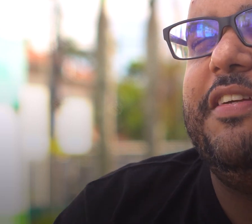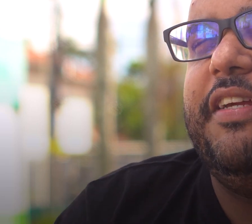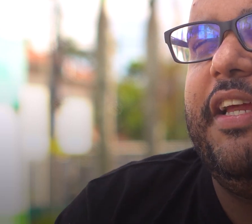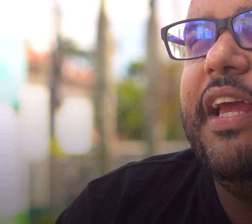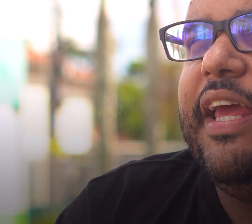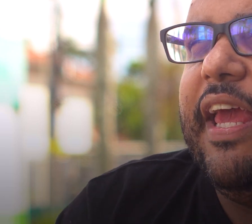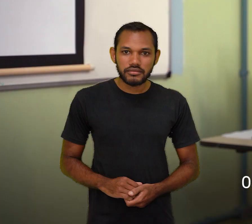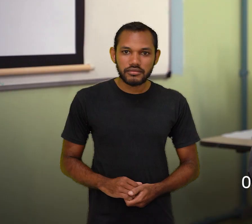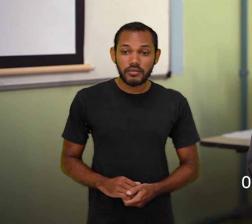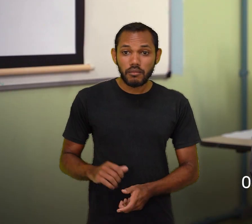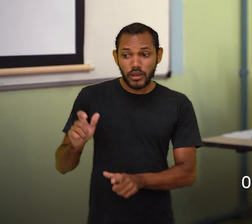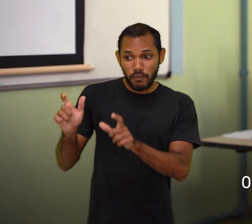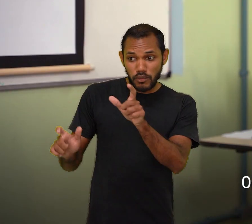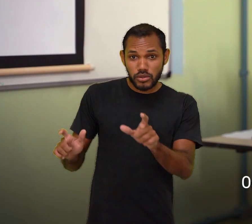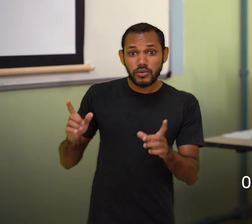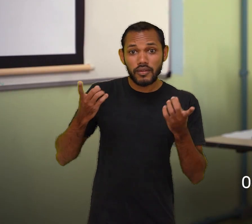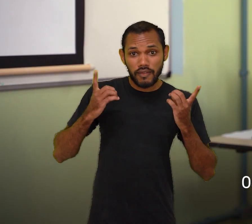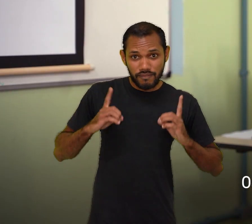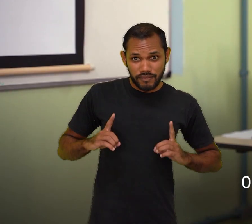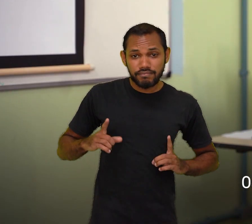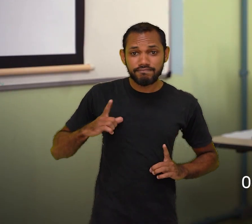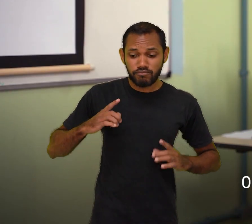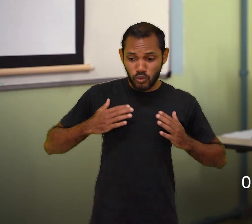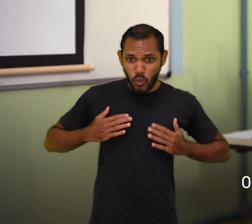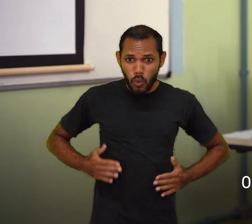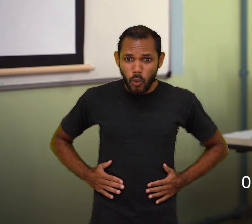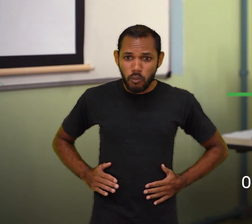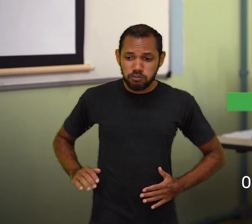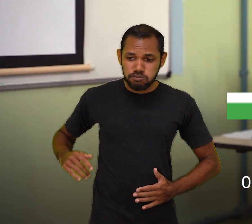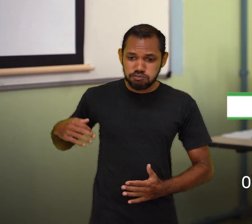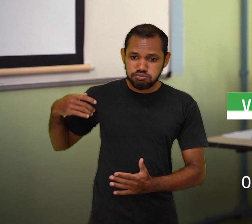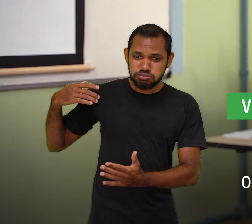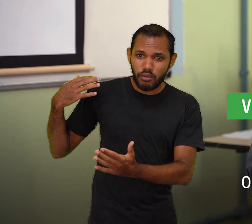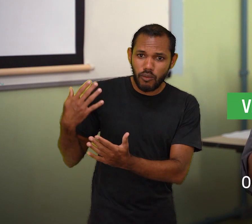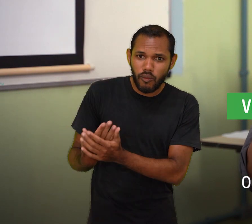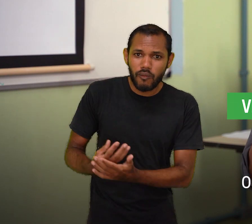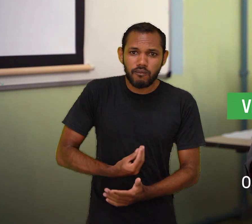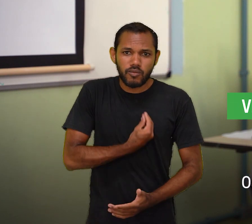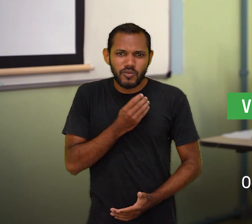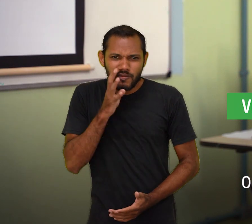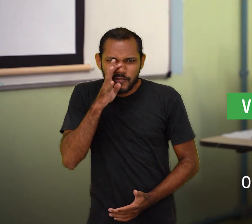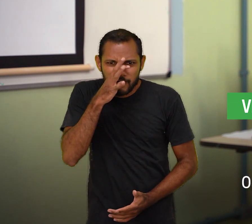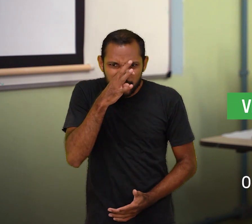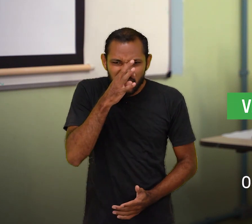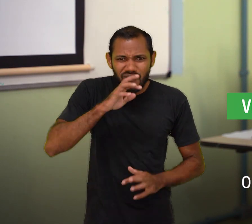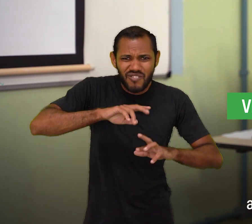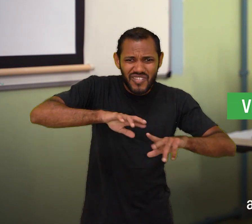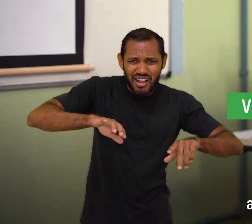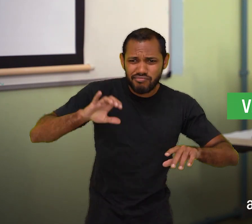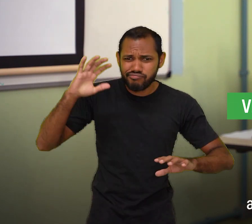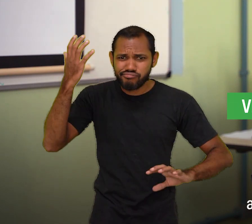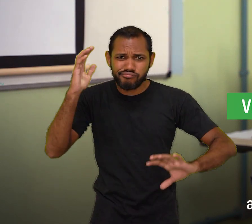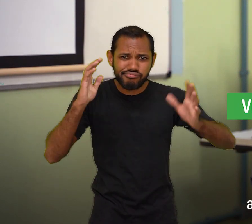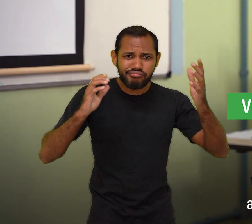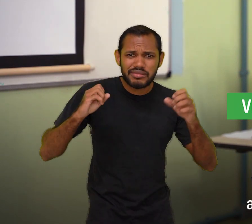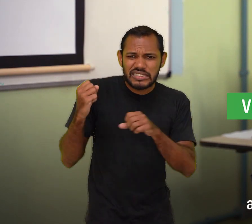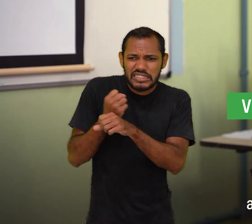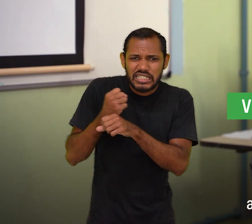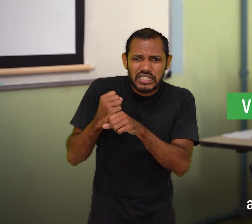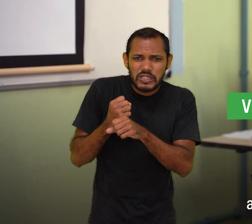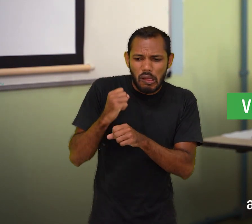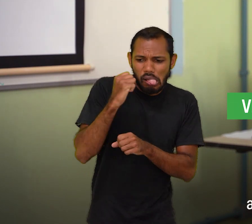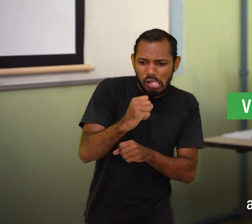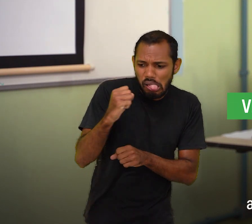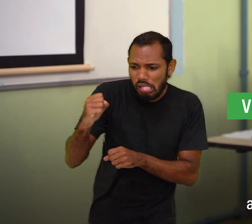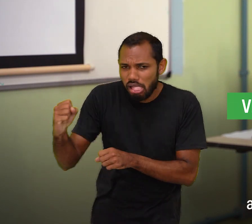as pessoas fazerem. E os corpos das pessoas com deficiência, os nossos genes, eles são aqueles que